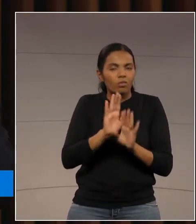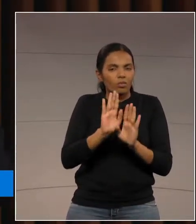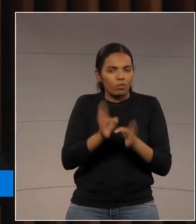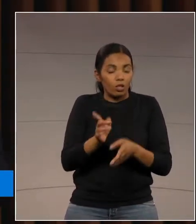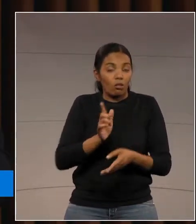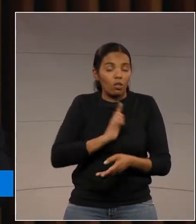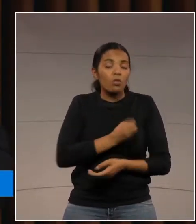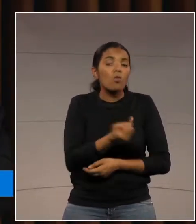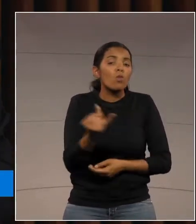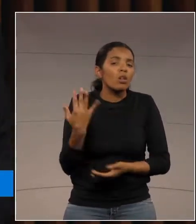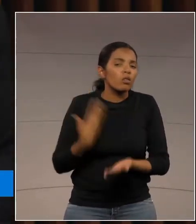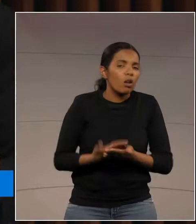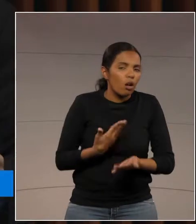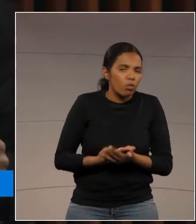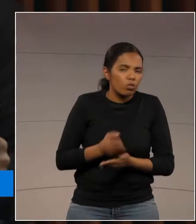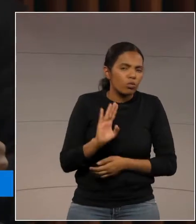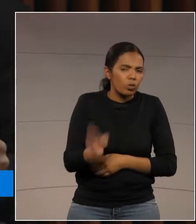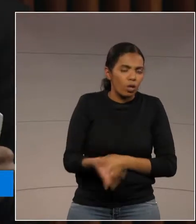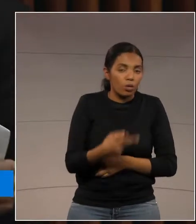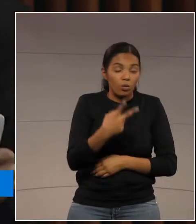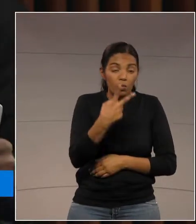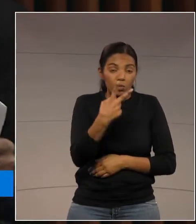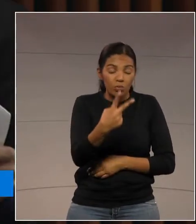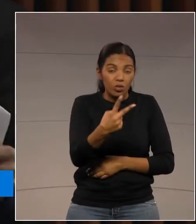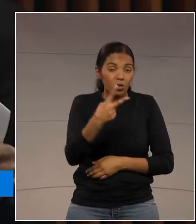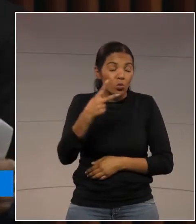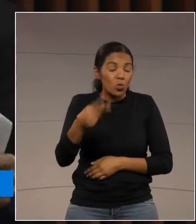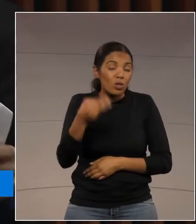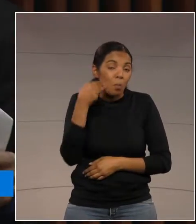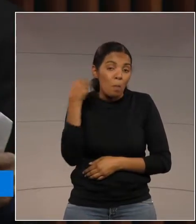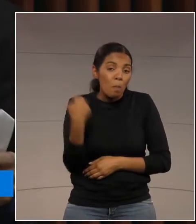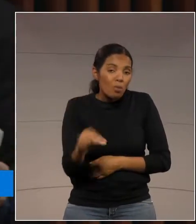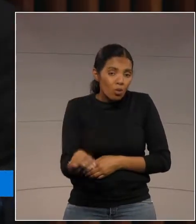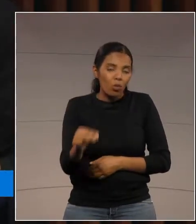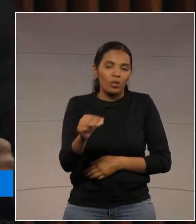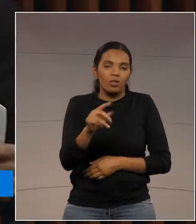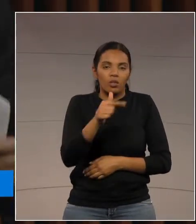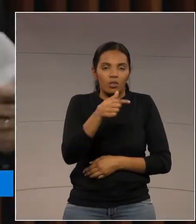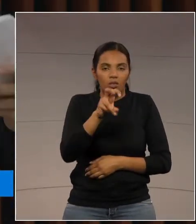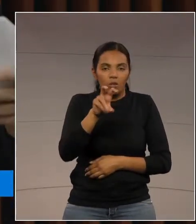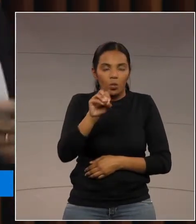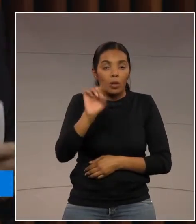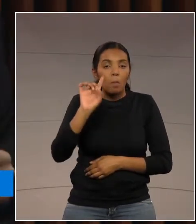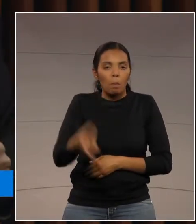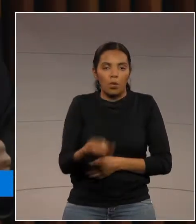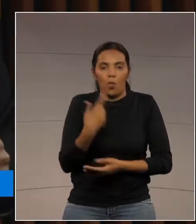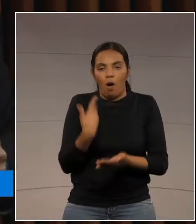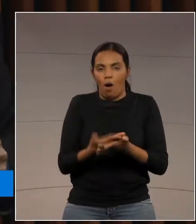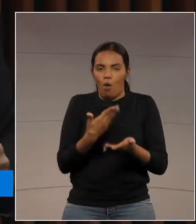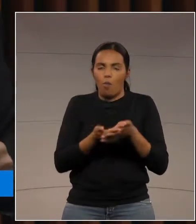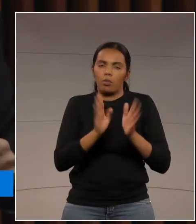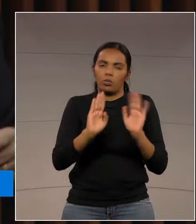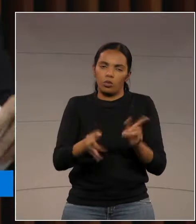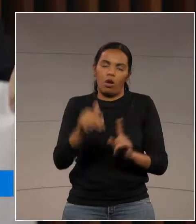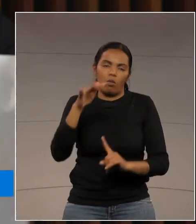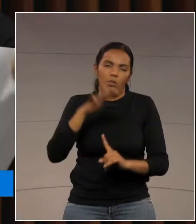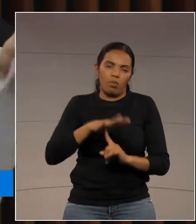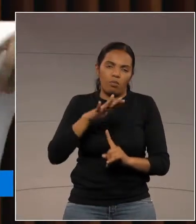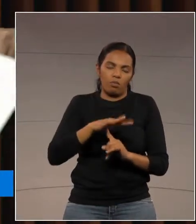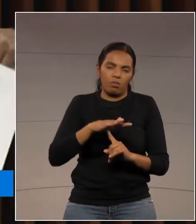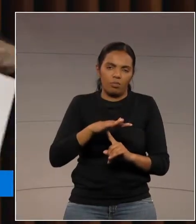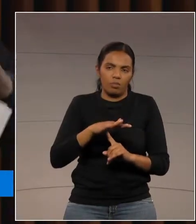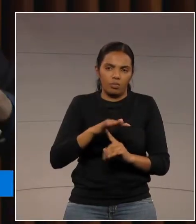quantas aulas? 22.750.000 aulas foram ministradas no Estado do Paraná.